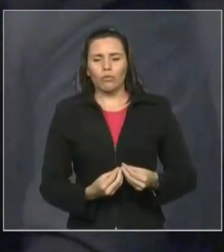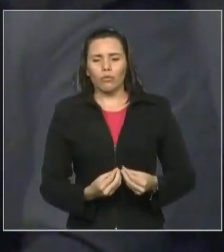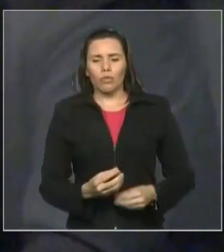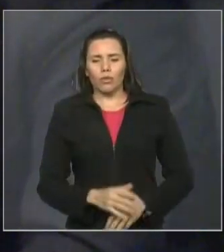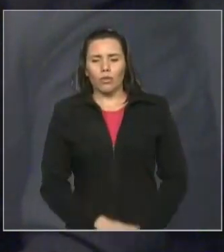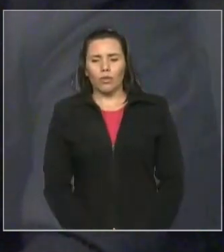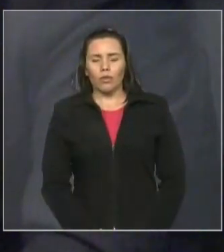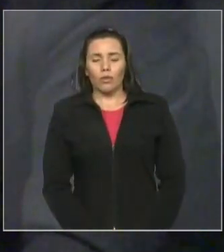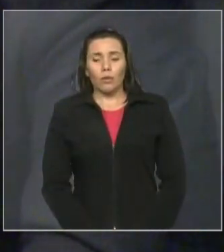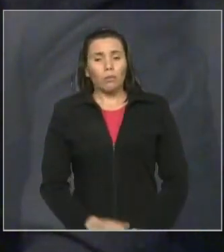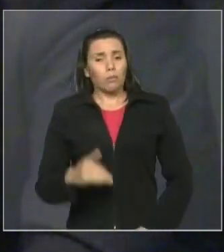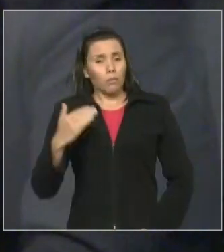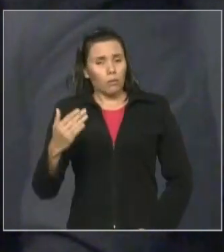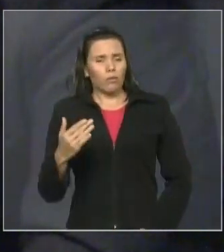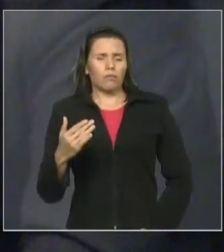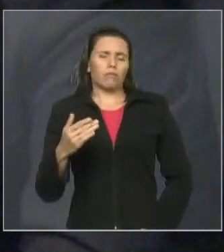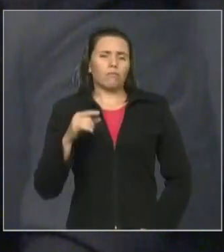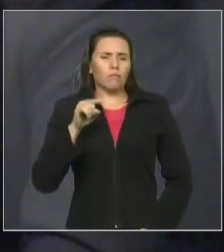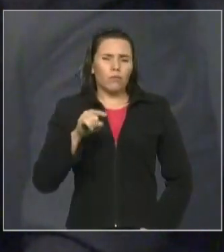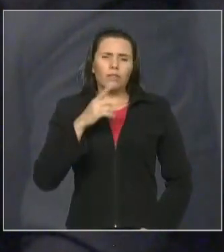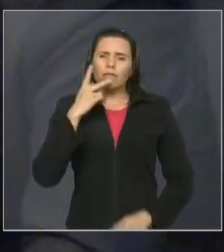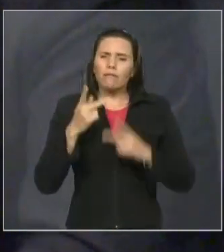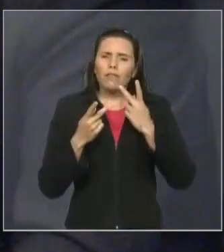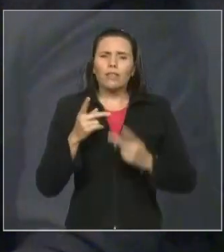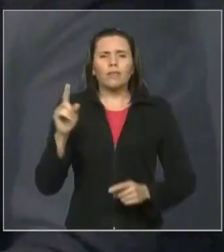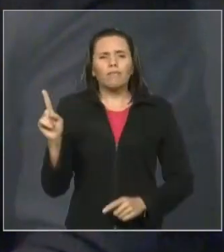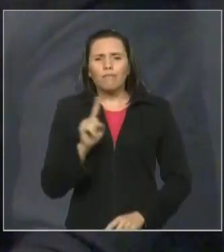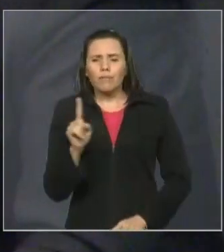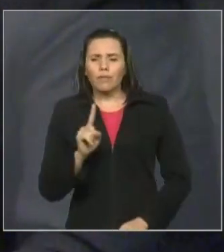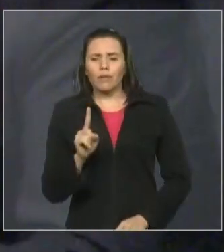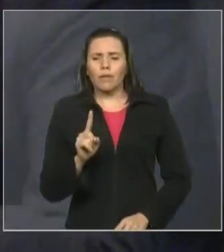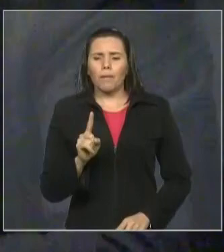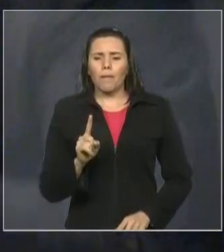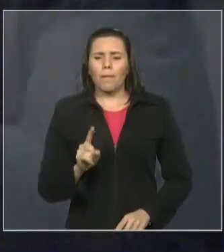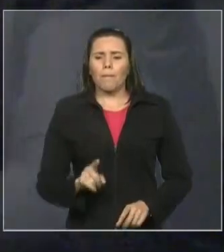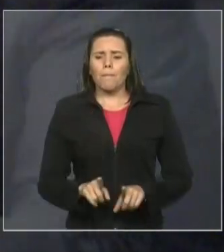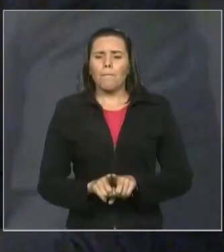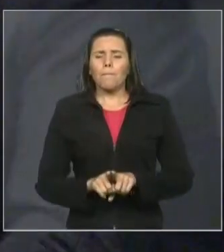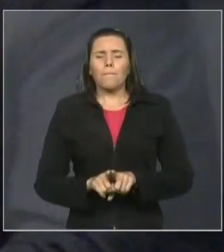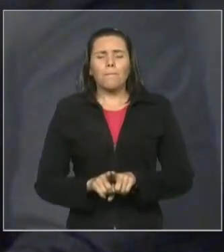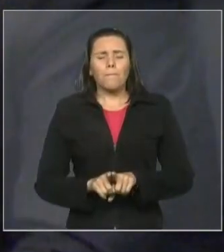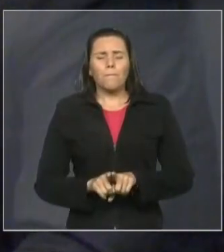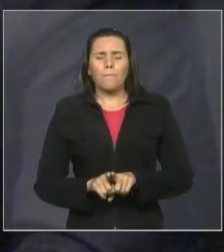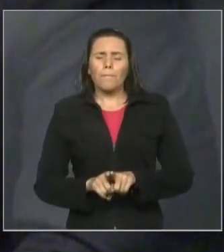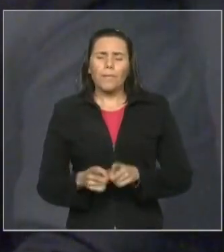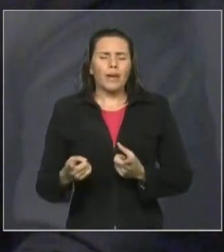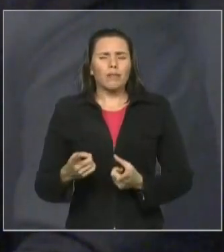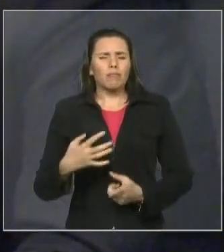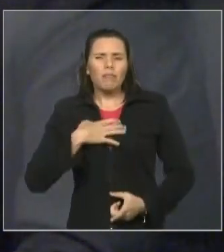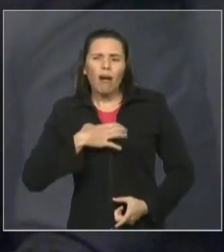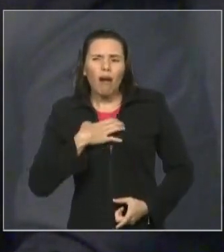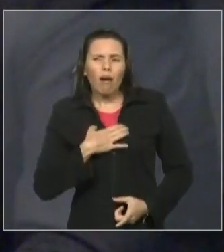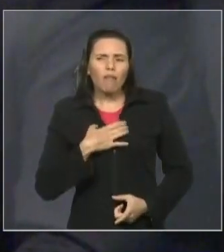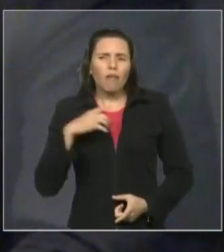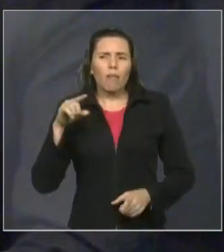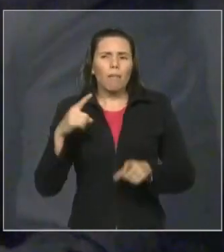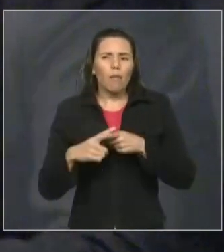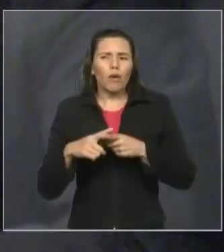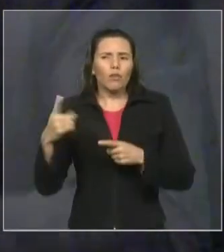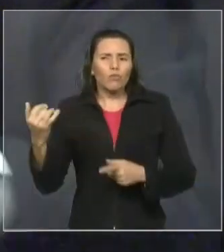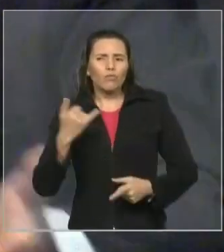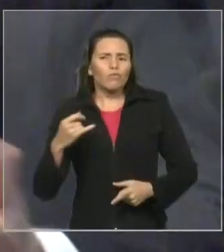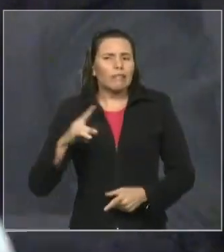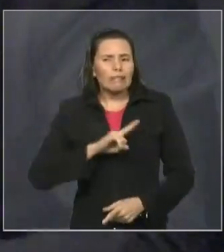Excelência diz um não, mas aquele não já sai um pouco satisfeito com o não, porque é a forma de dizer o não. Que, às vezes, a Vossa Excelência não tem